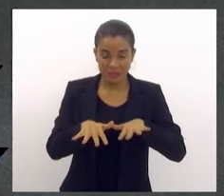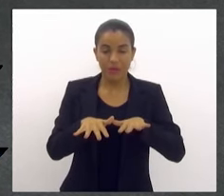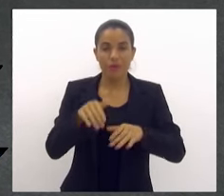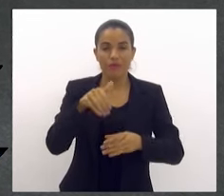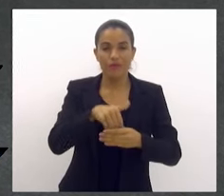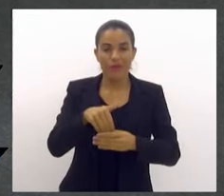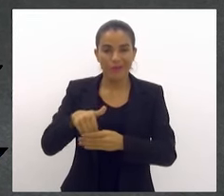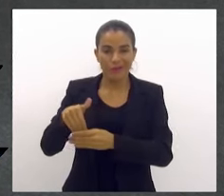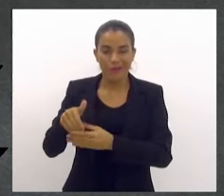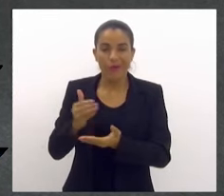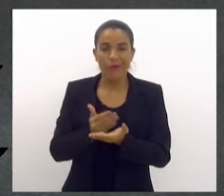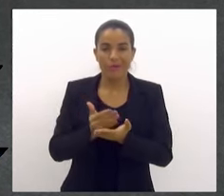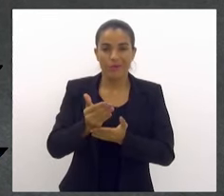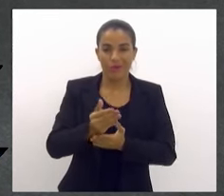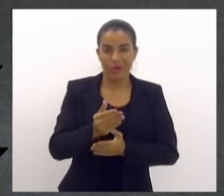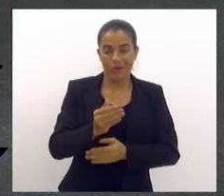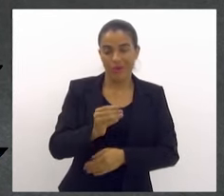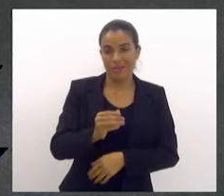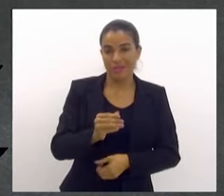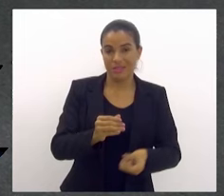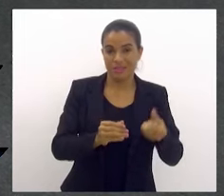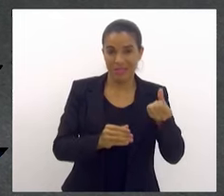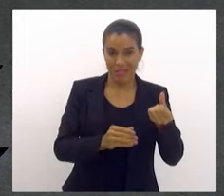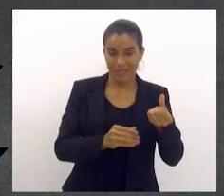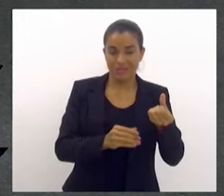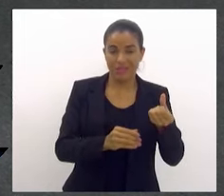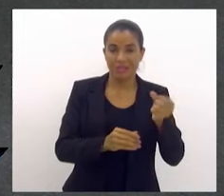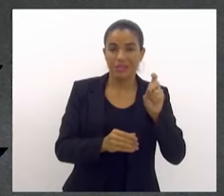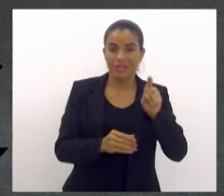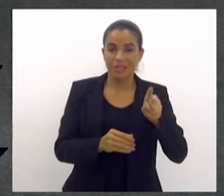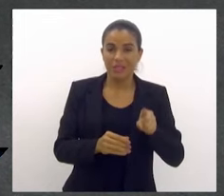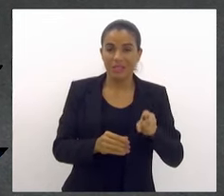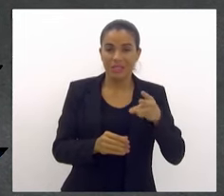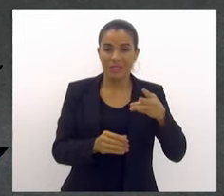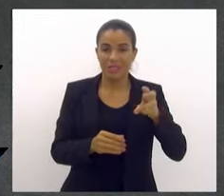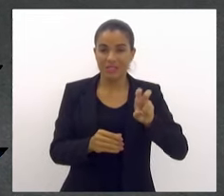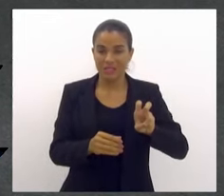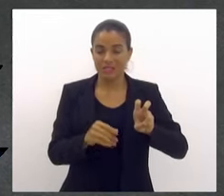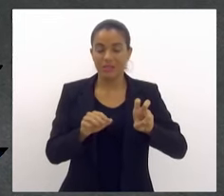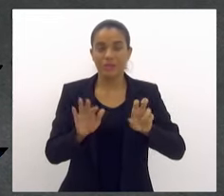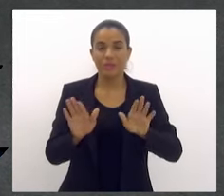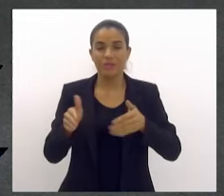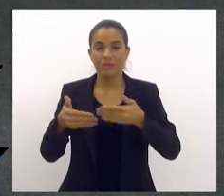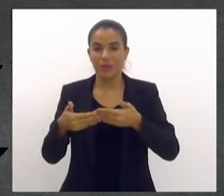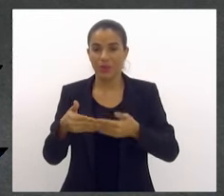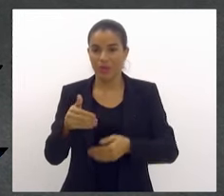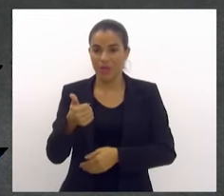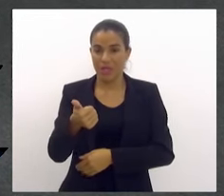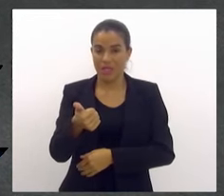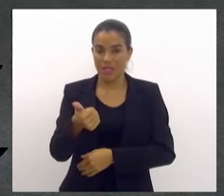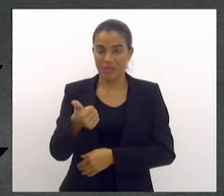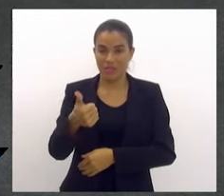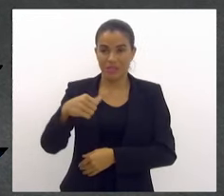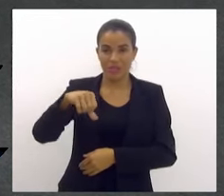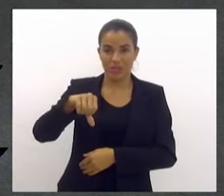iniciada às 18 horas e 35 minutos, encerrou-se às 19 horas.